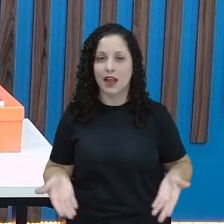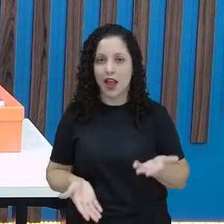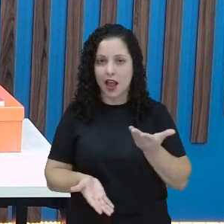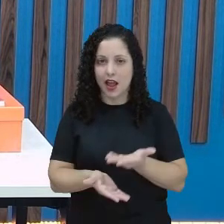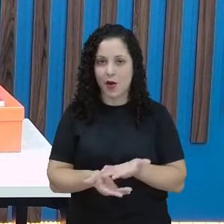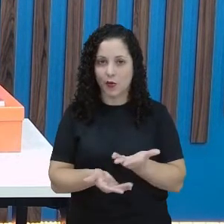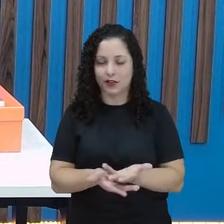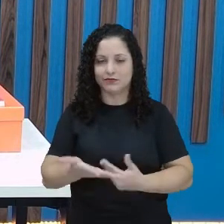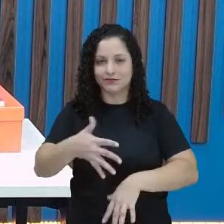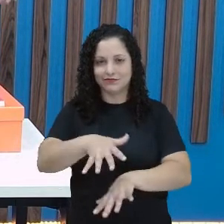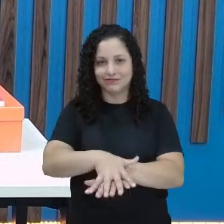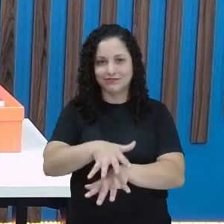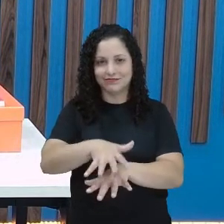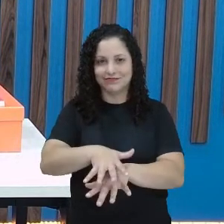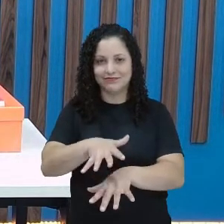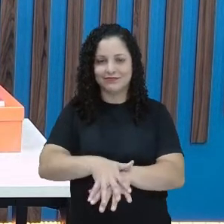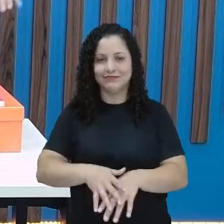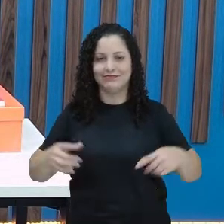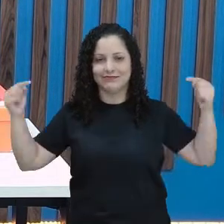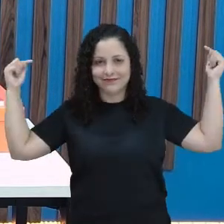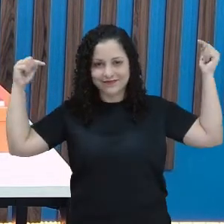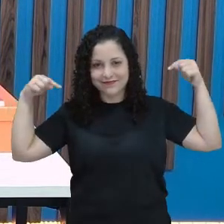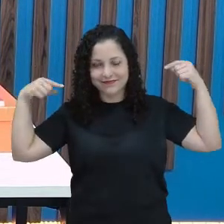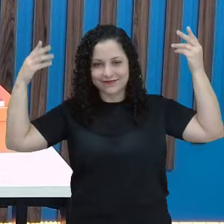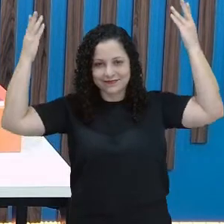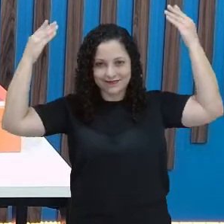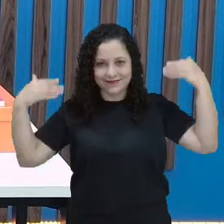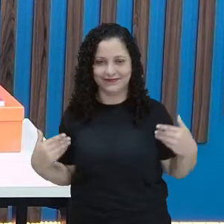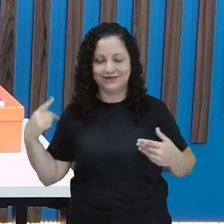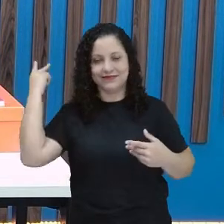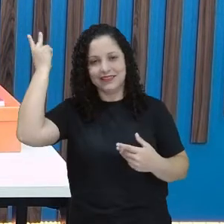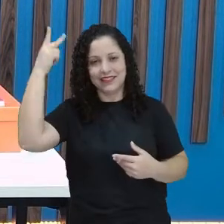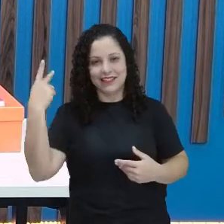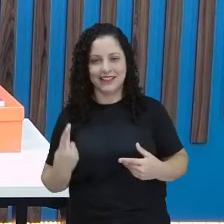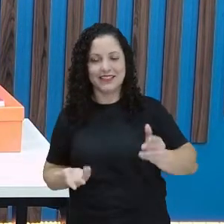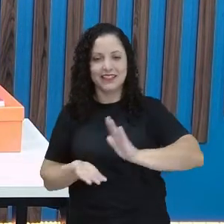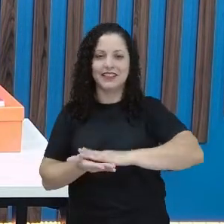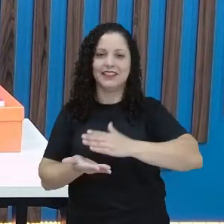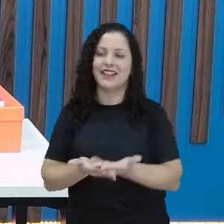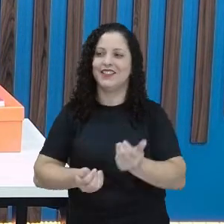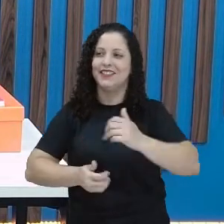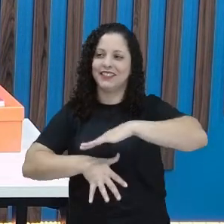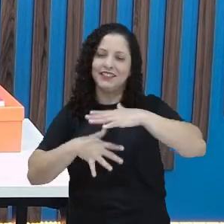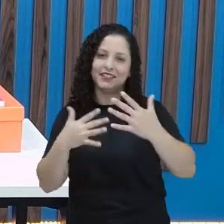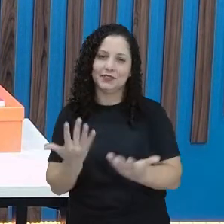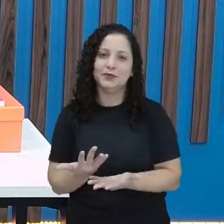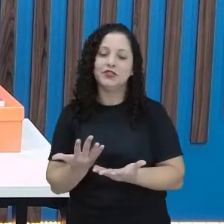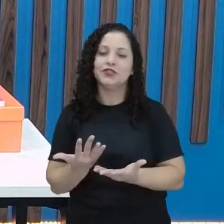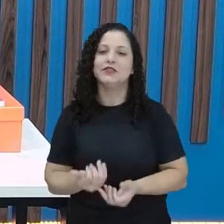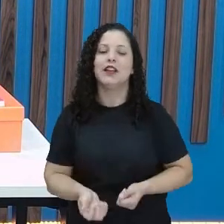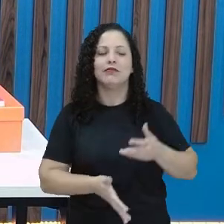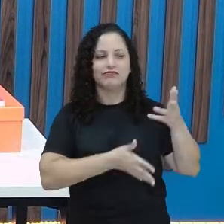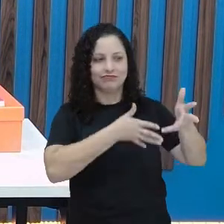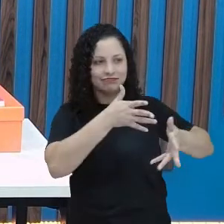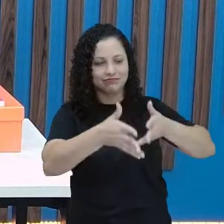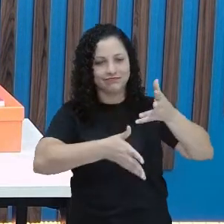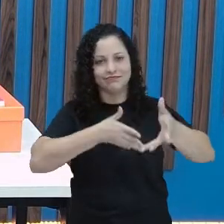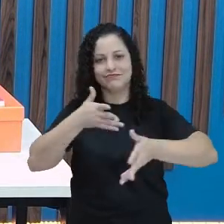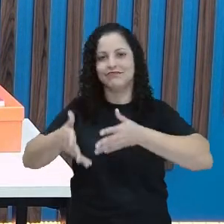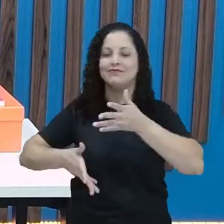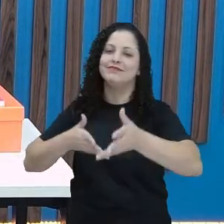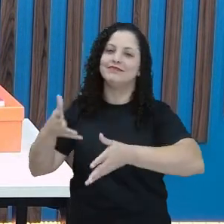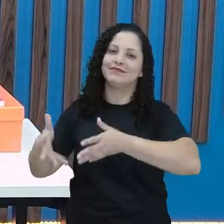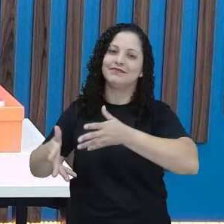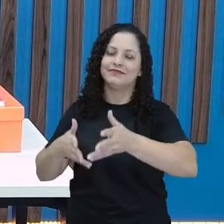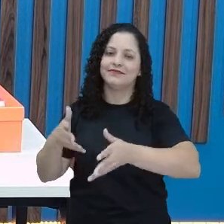mais inclusiva, deste lado aqui, está Kézia, intérprete de Libras, que é a língua brasileira